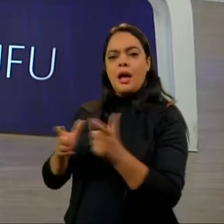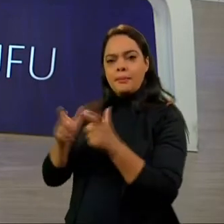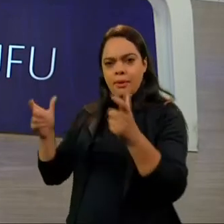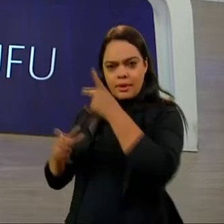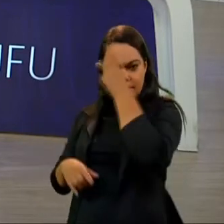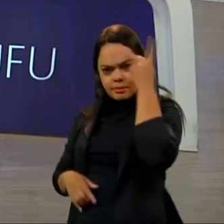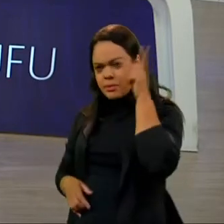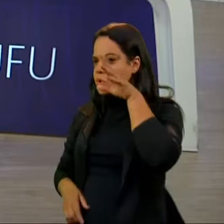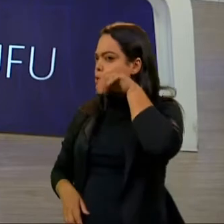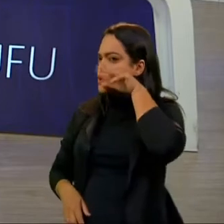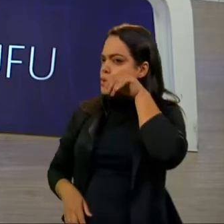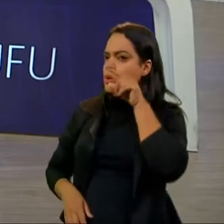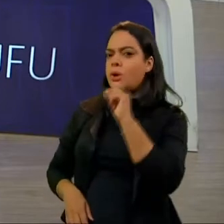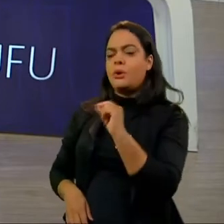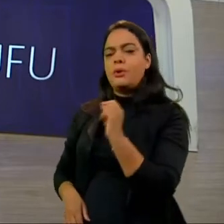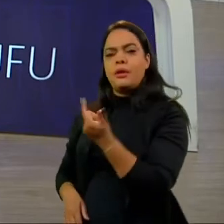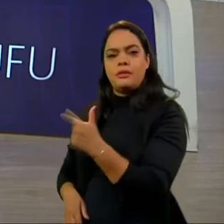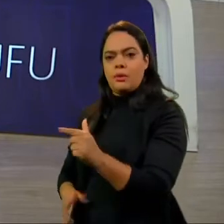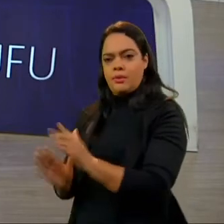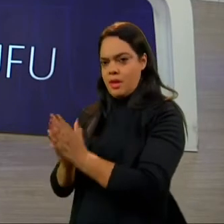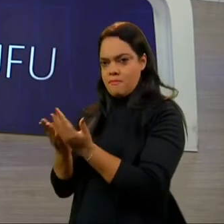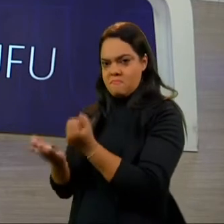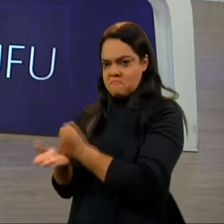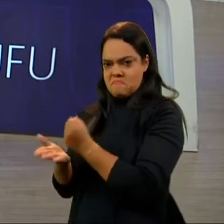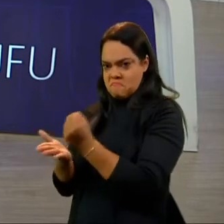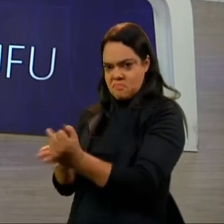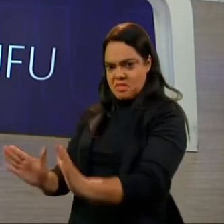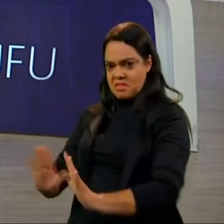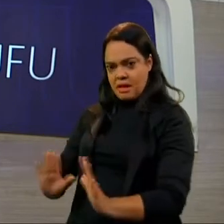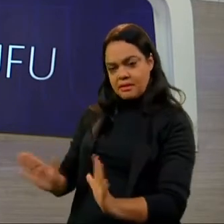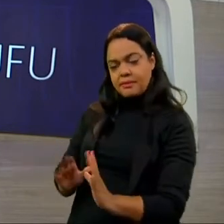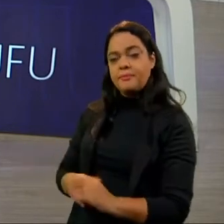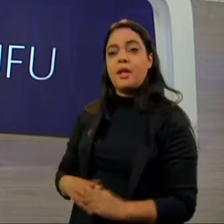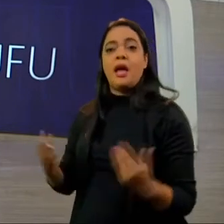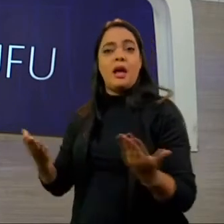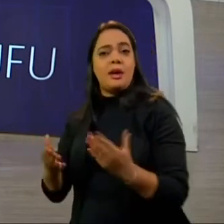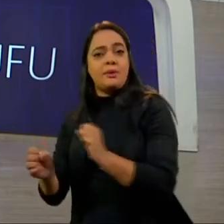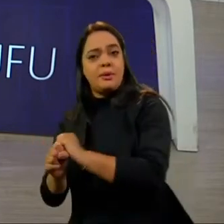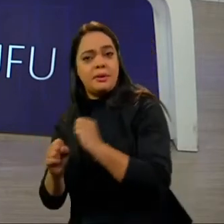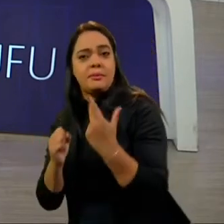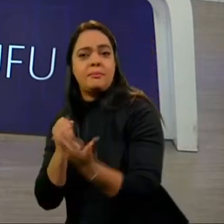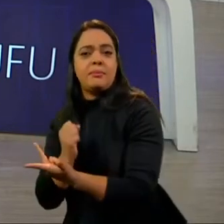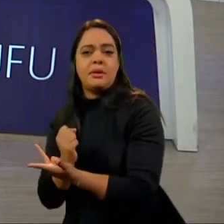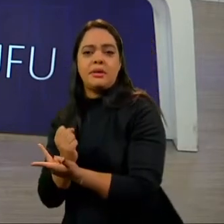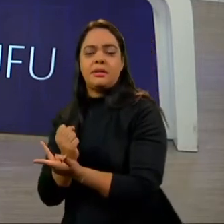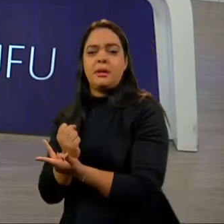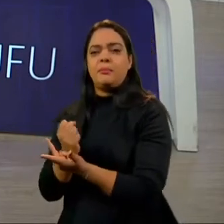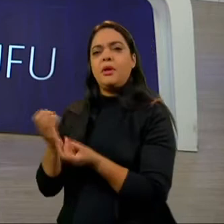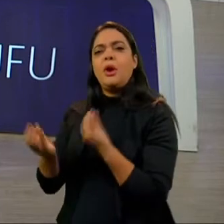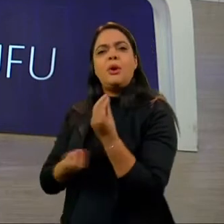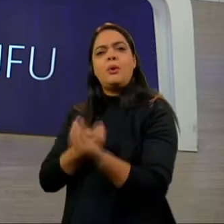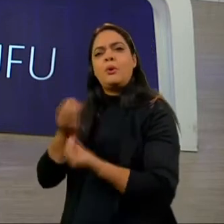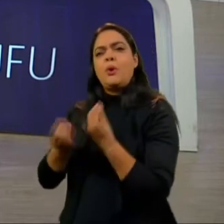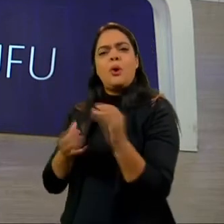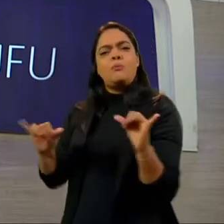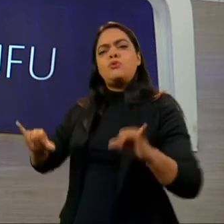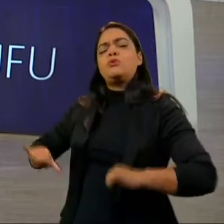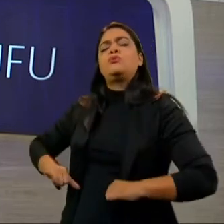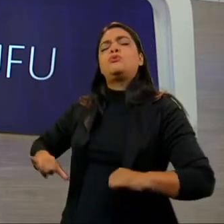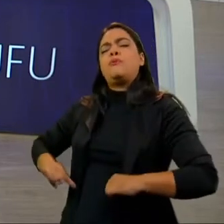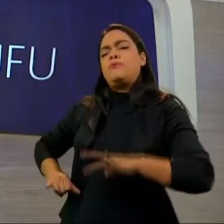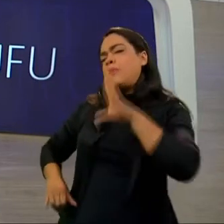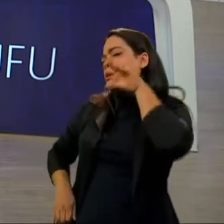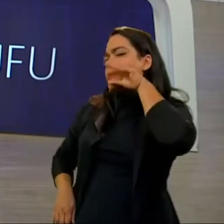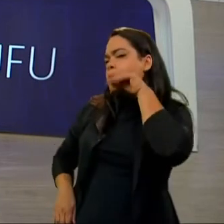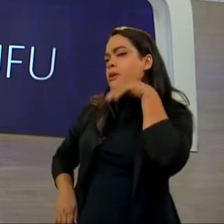trabalhadores, eles não têm a carteira assinada. Sim. E com essa pandemia, quais foram esses efeitos para esse